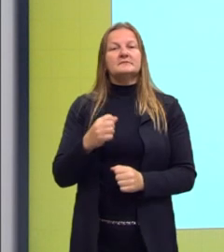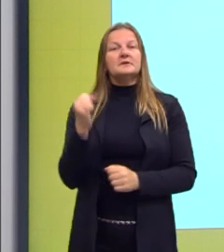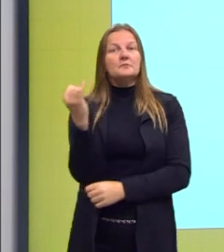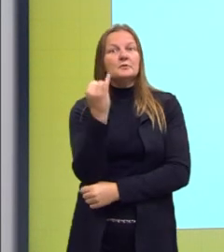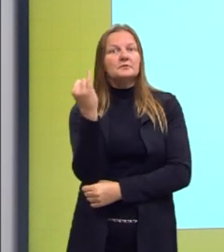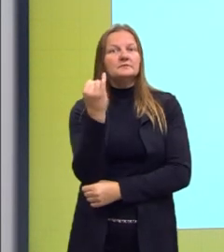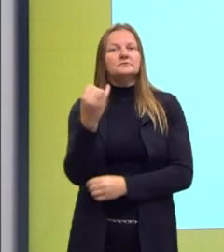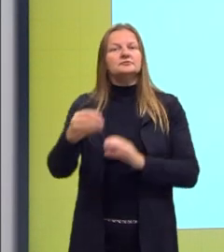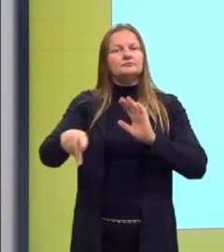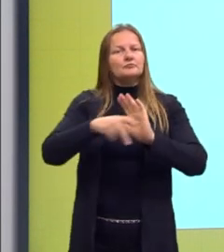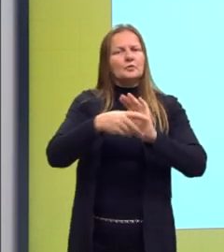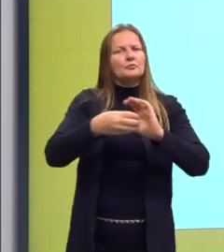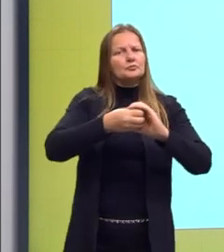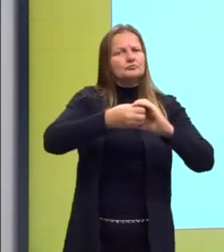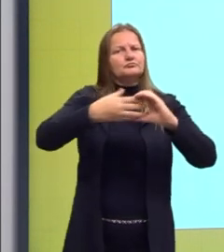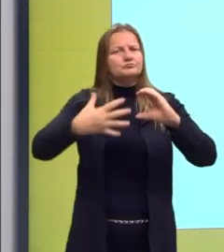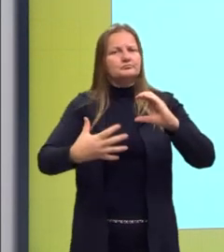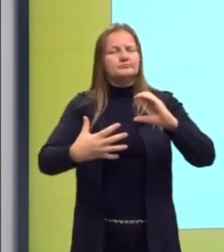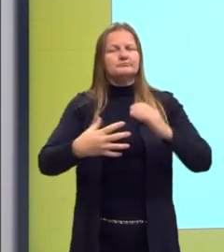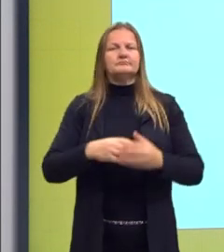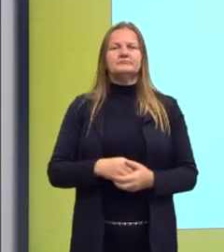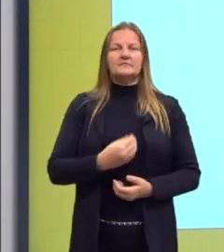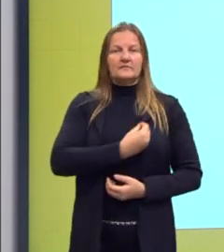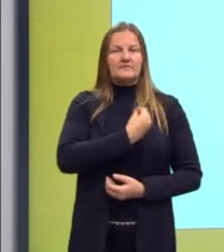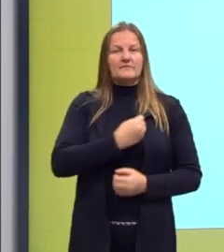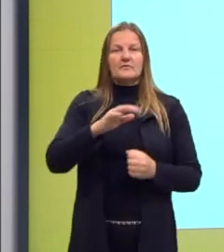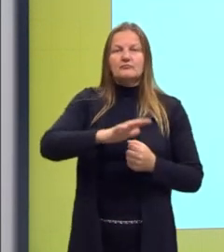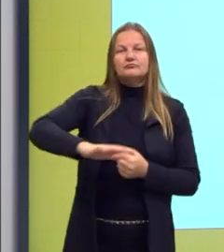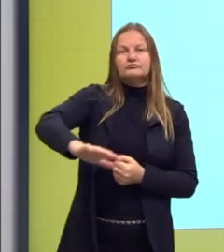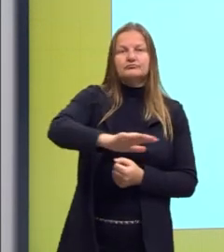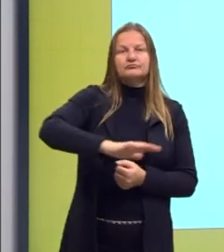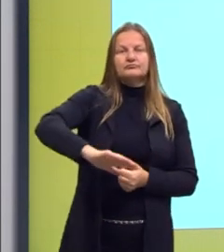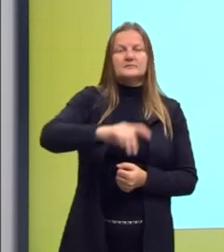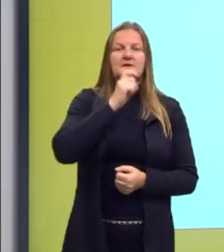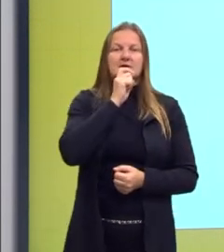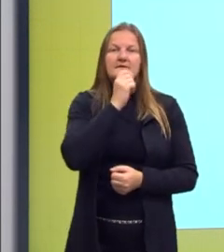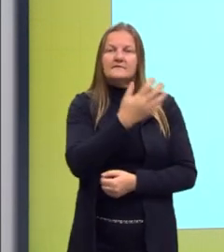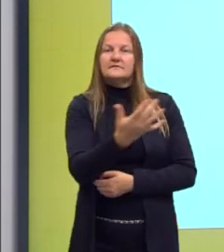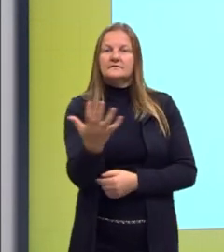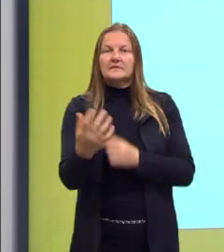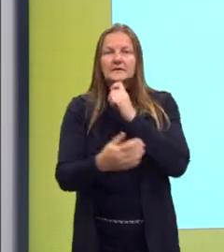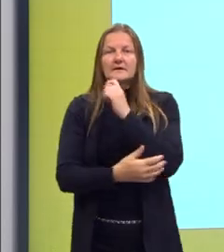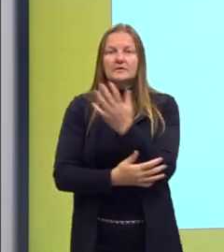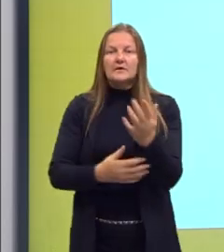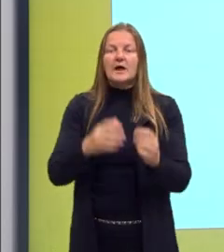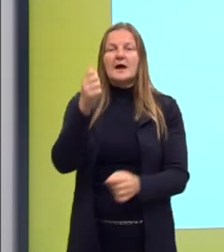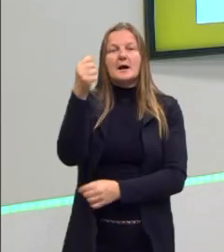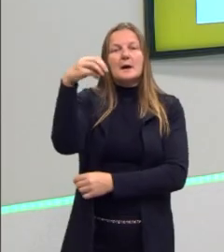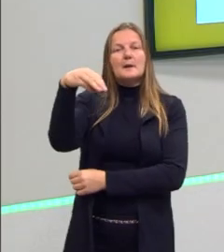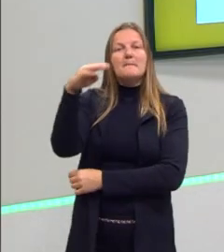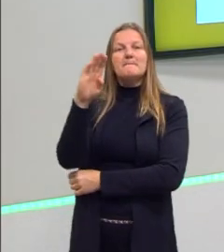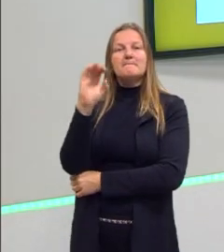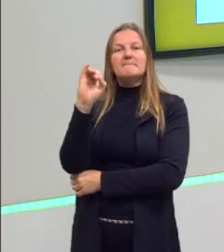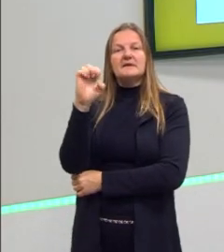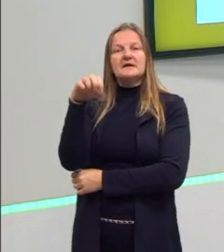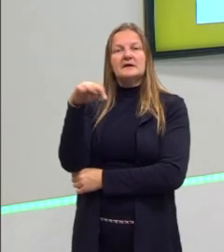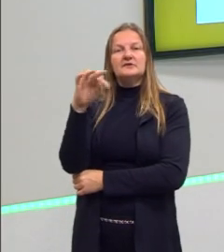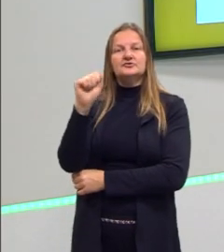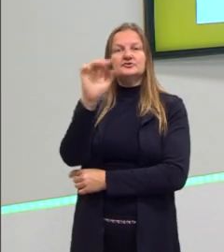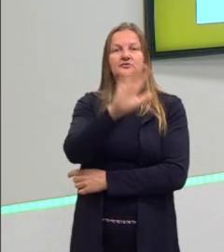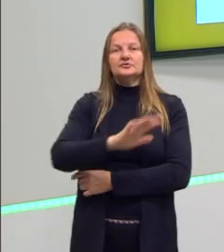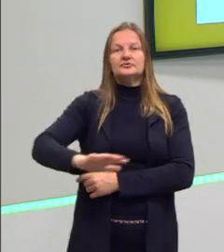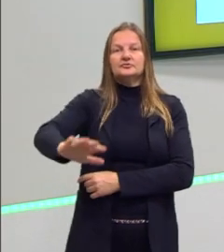portadores e em seus respectivos ambientes. O ambiente é superimportante. É o protagonista disso tudo.